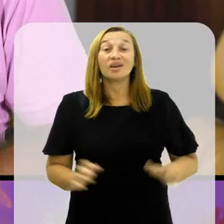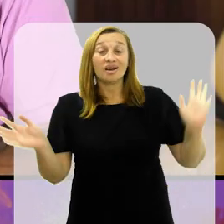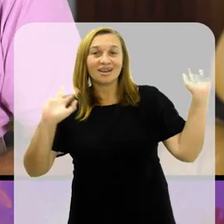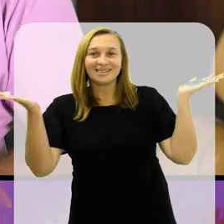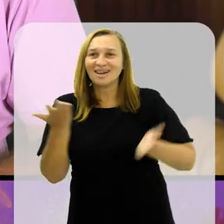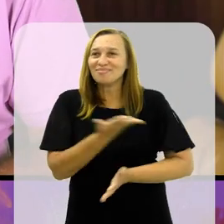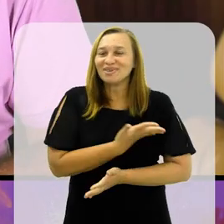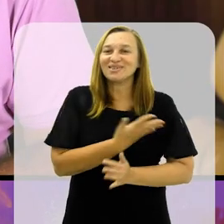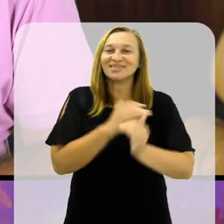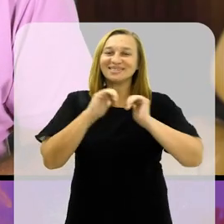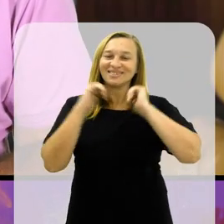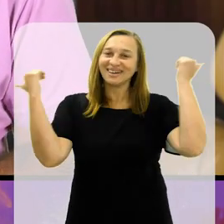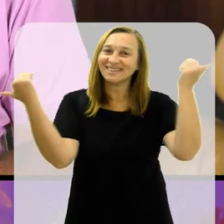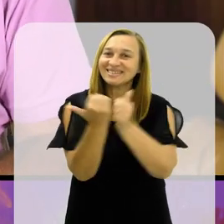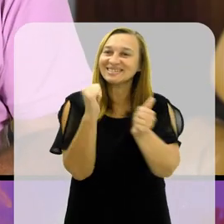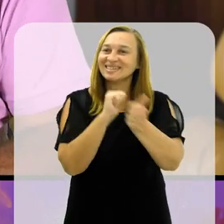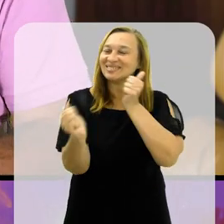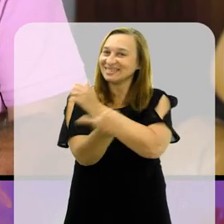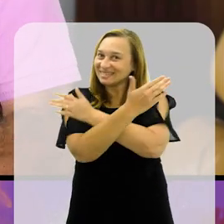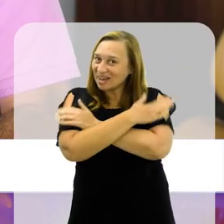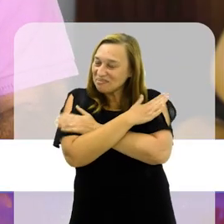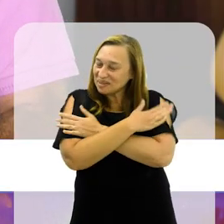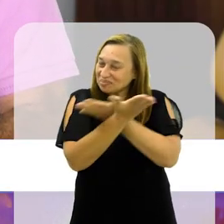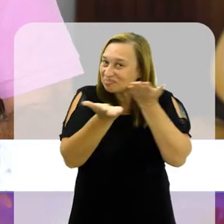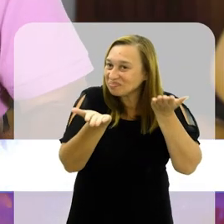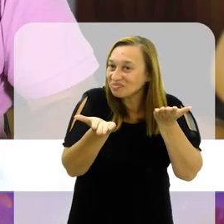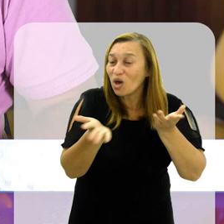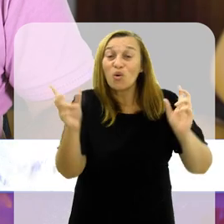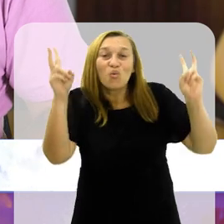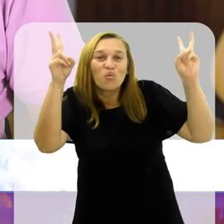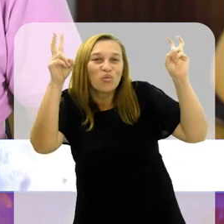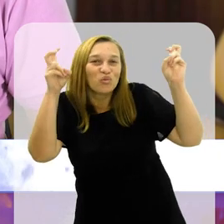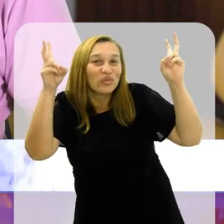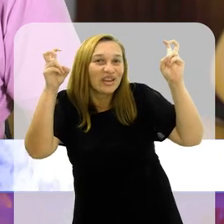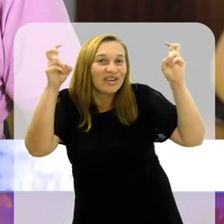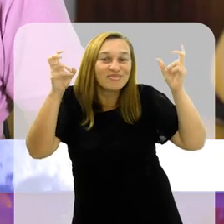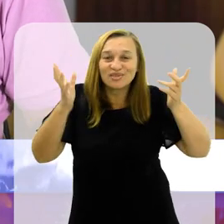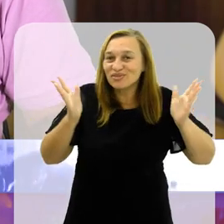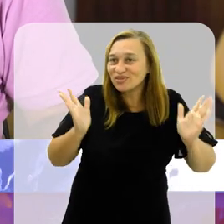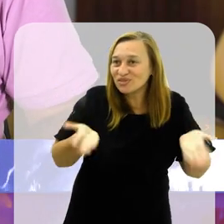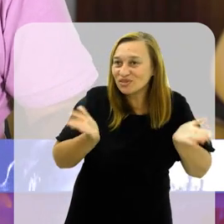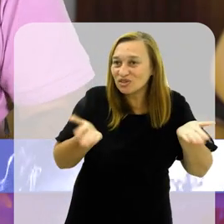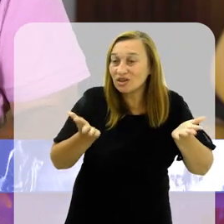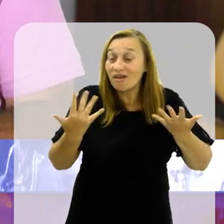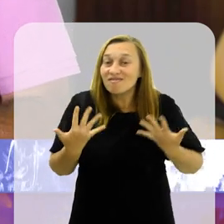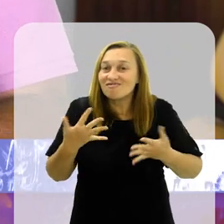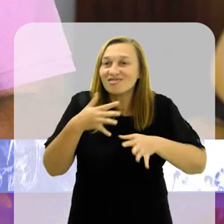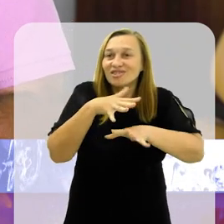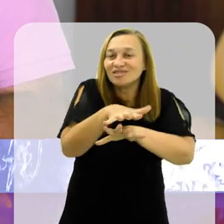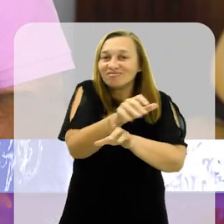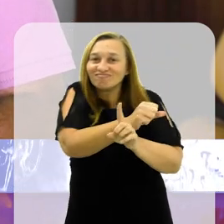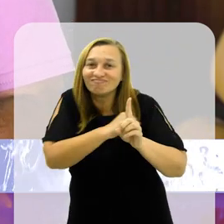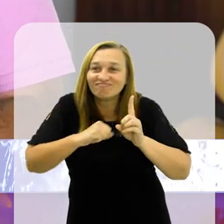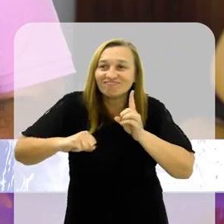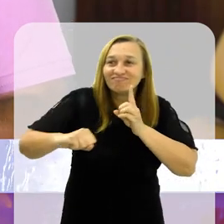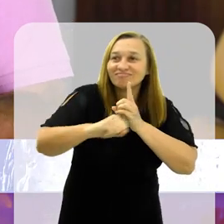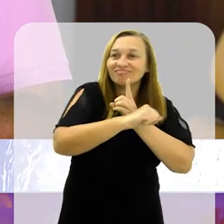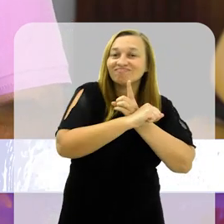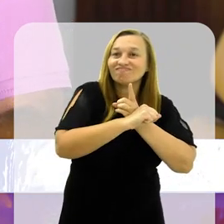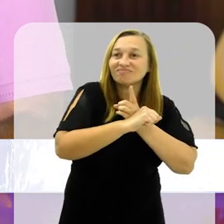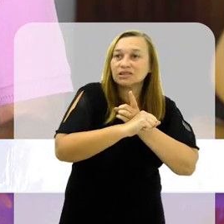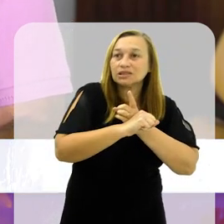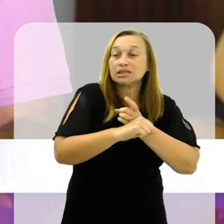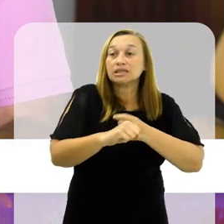Alô amigos do Arena Esportiva, aquele abraço. O tema do programa, a inclusão social,